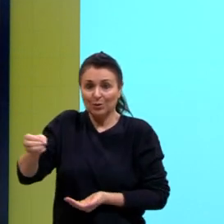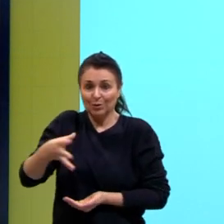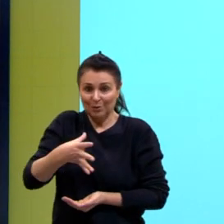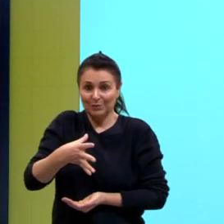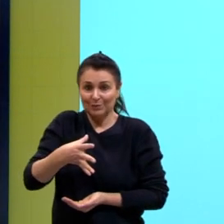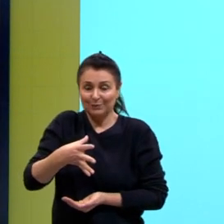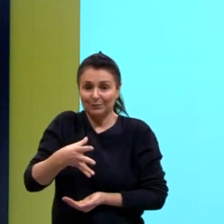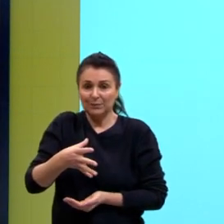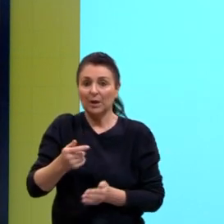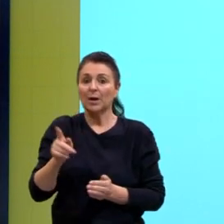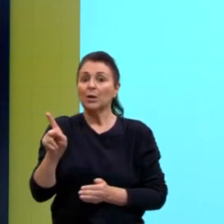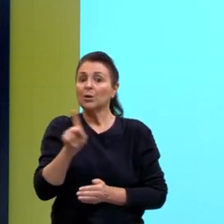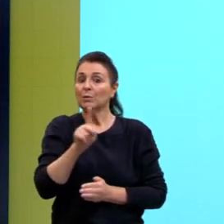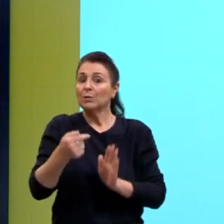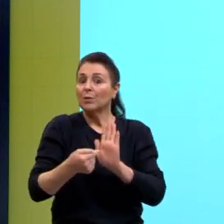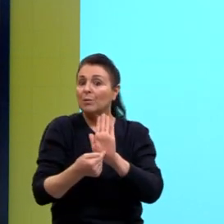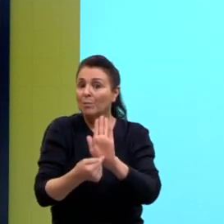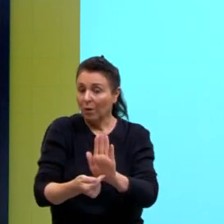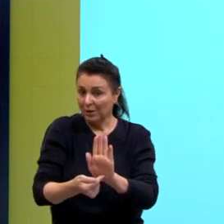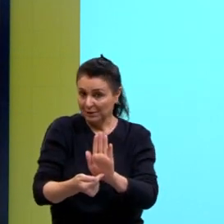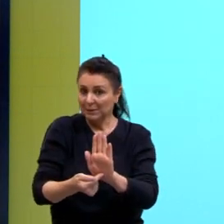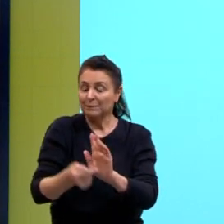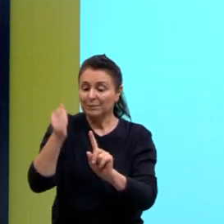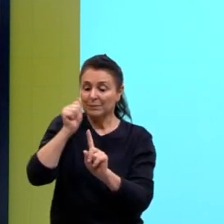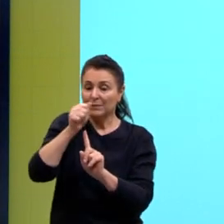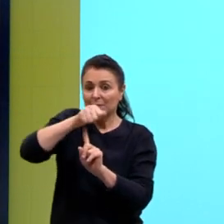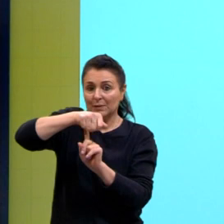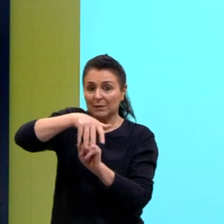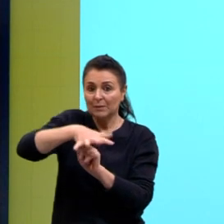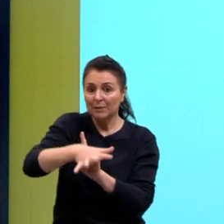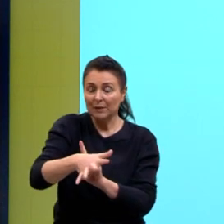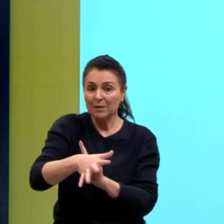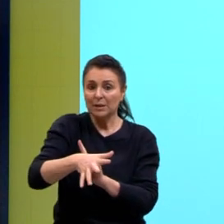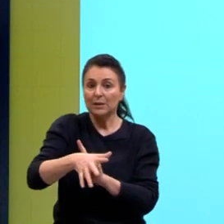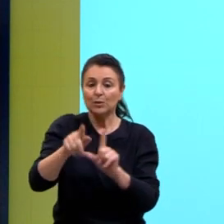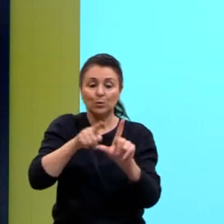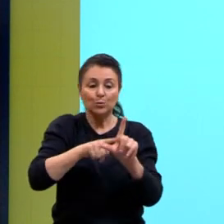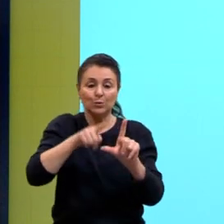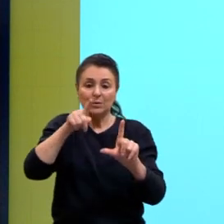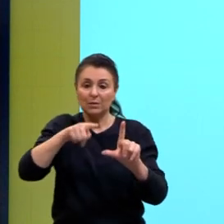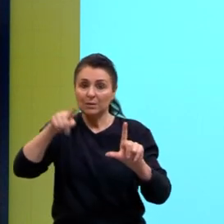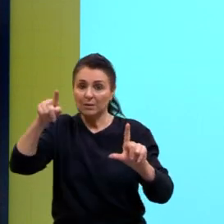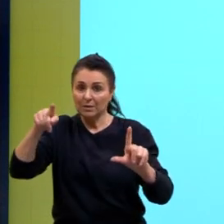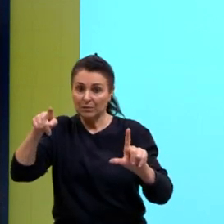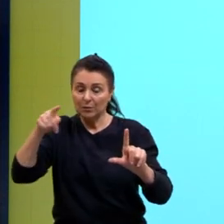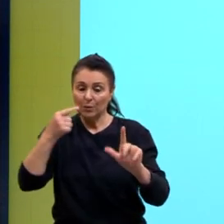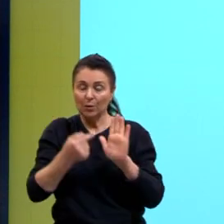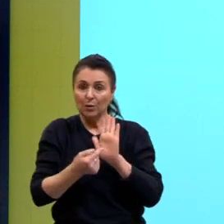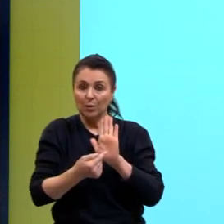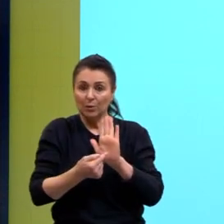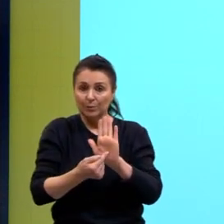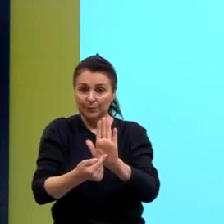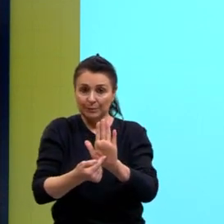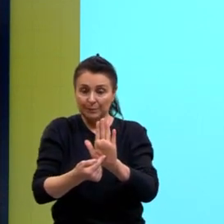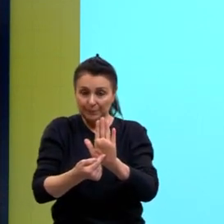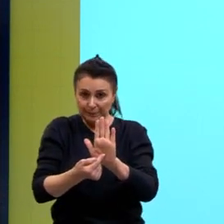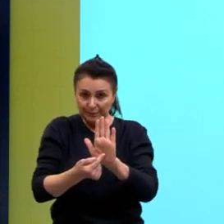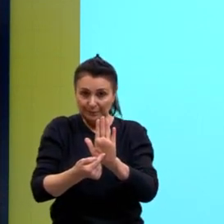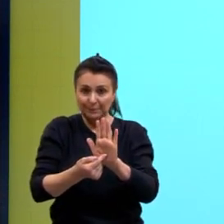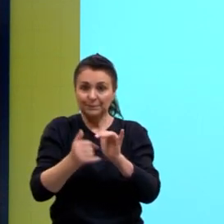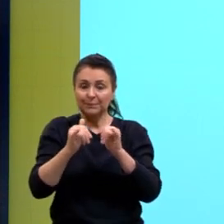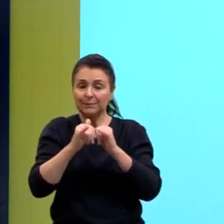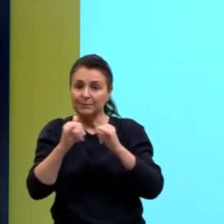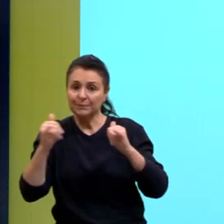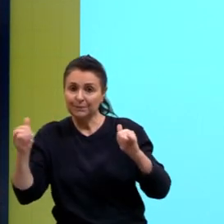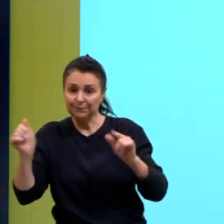justamente as matrizes, né, os gráficos mostrando para vocês, ó. Então, a matriz energética